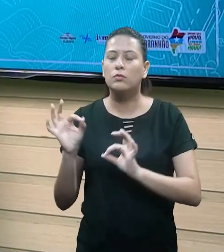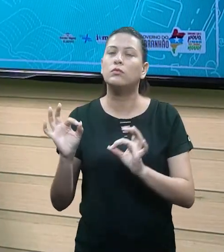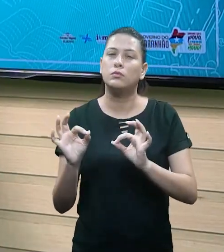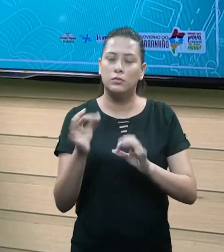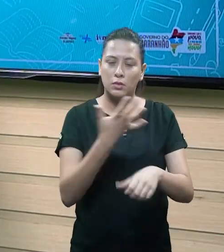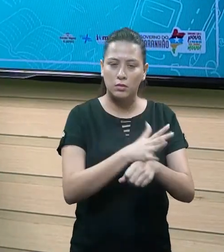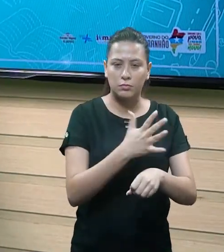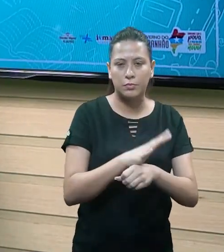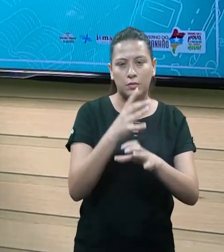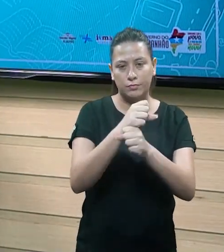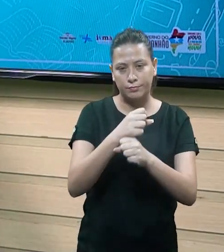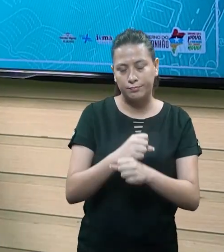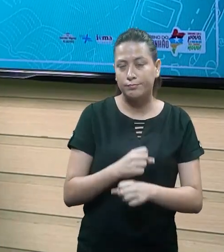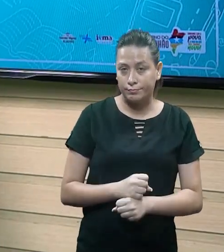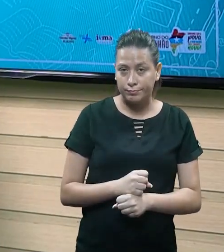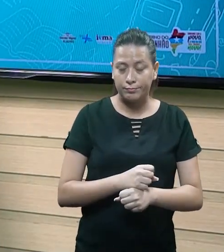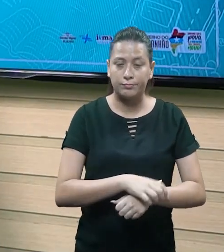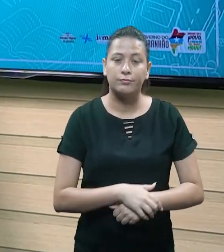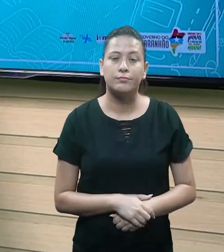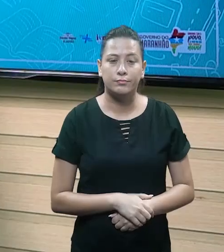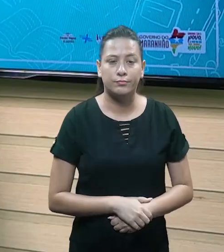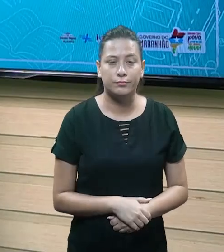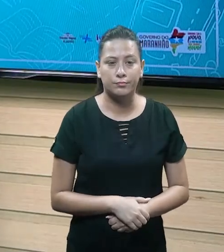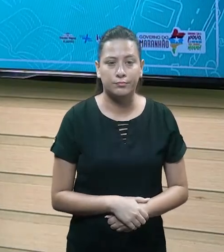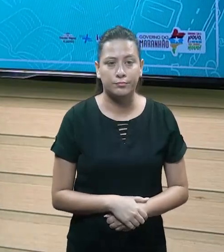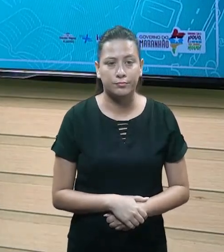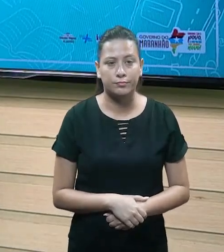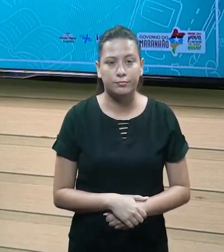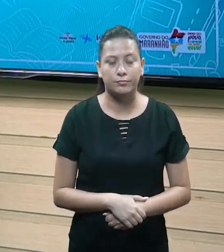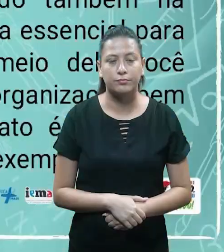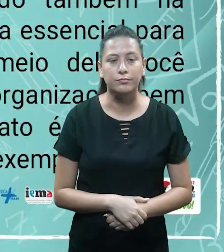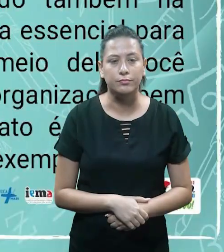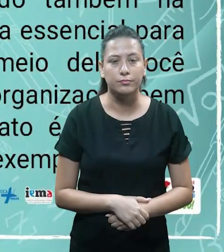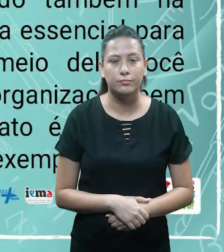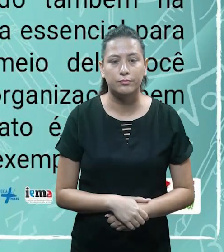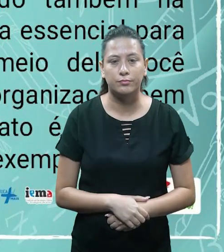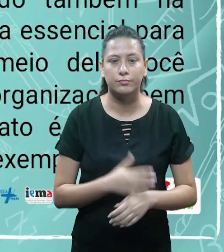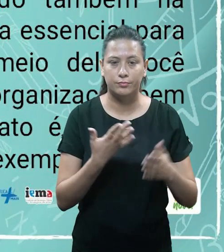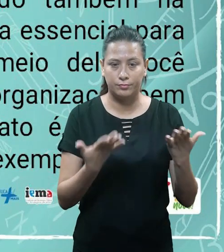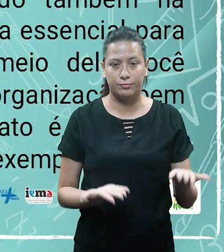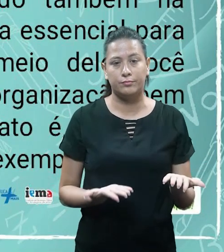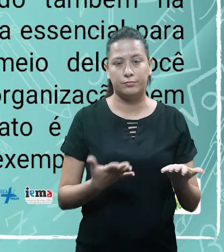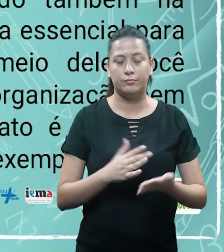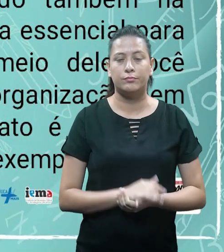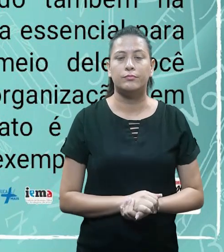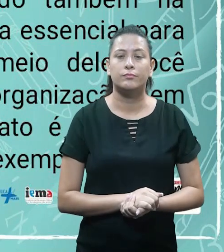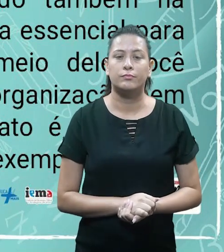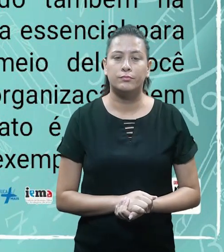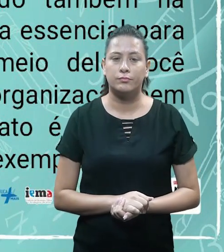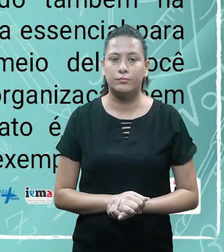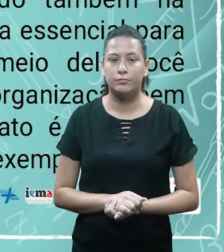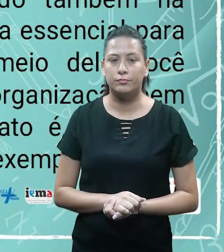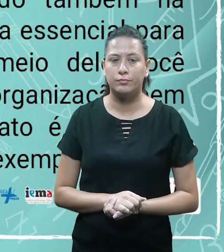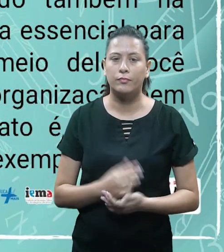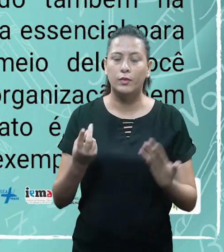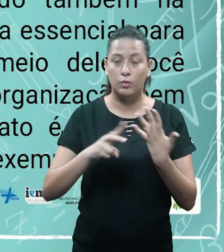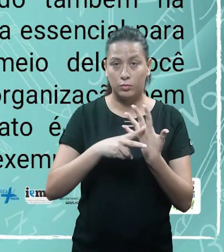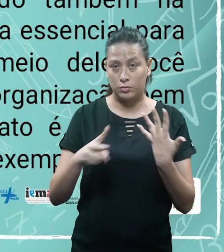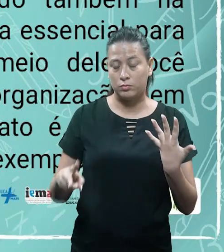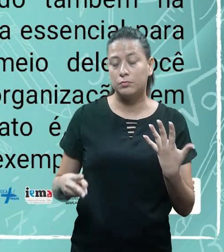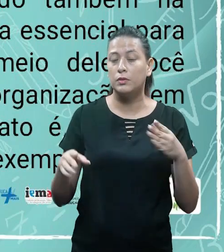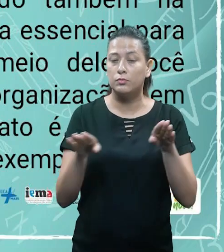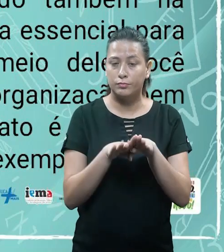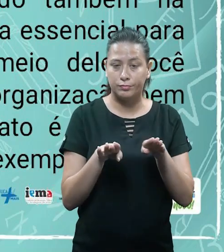determinada situação, um determinado período que aquela empresa vai estar trabalhando, vai estar exercendo. Ok? Então vamos lá. Consequentemente, dando